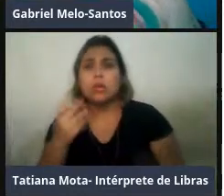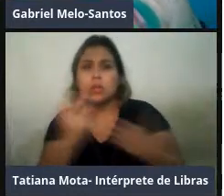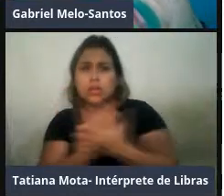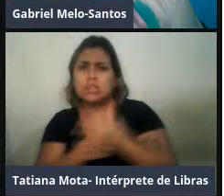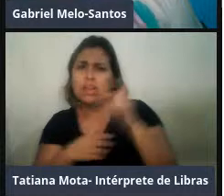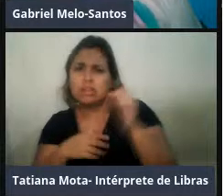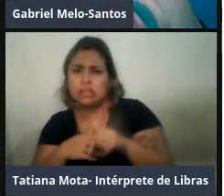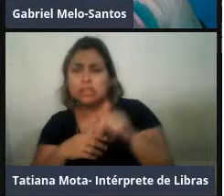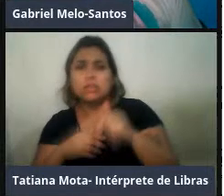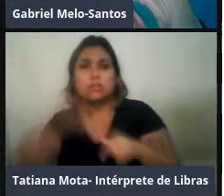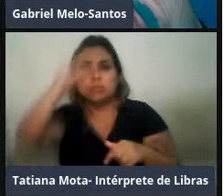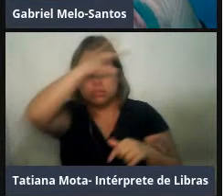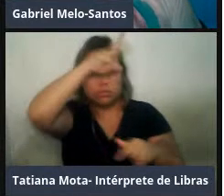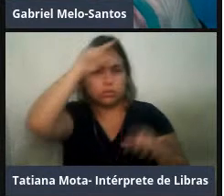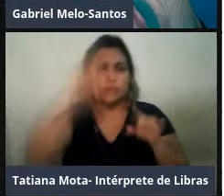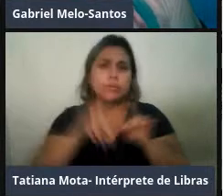atrás,